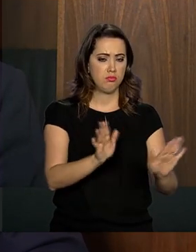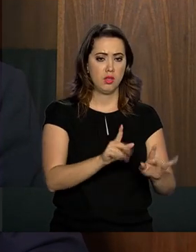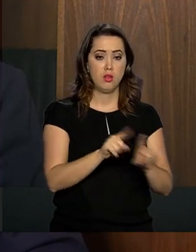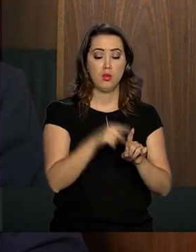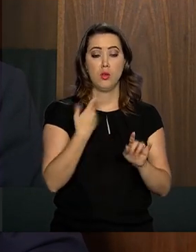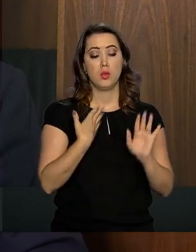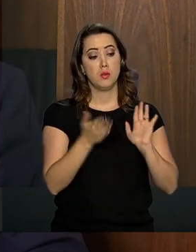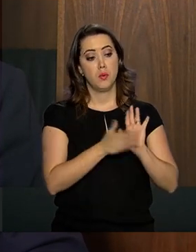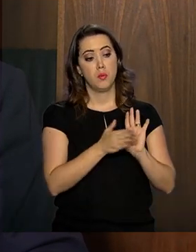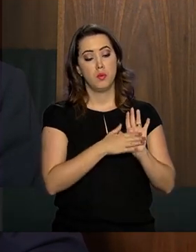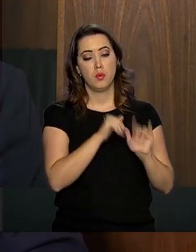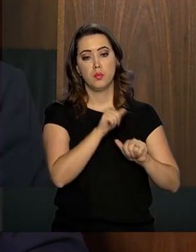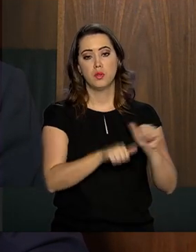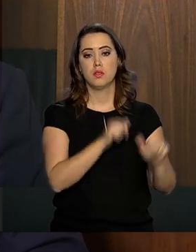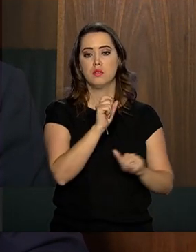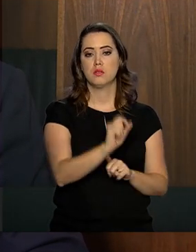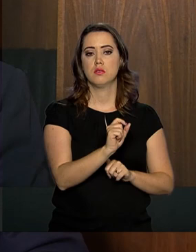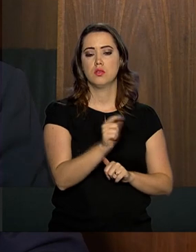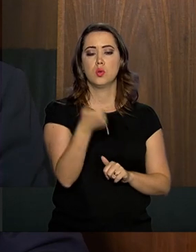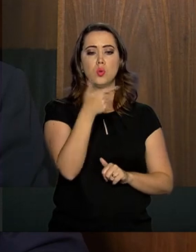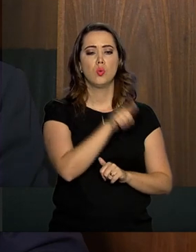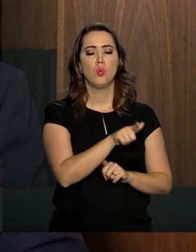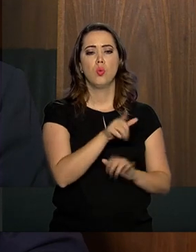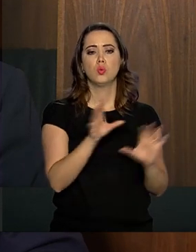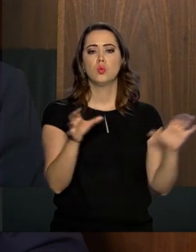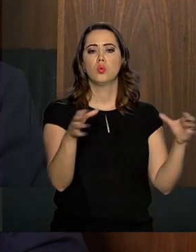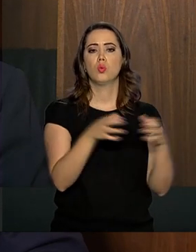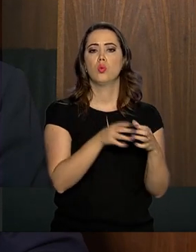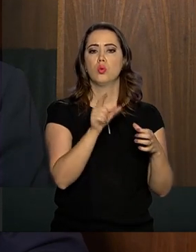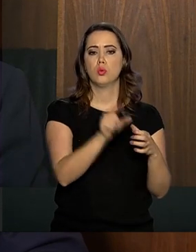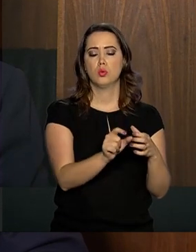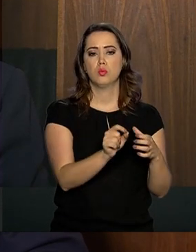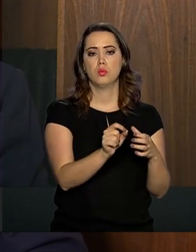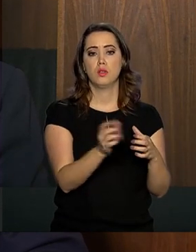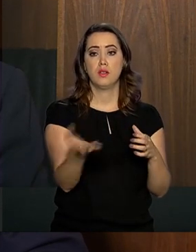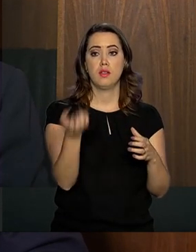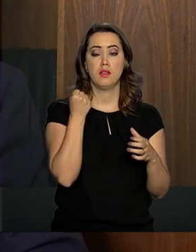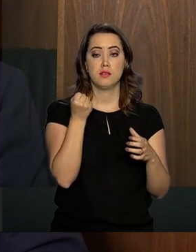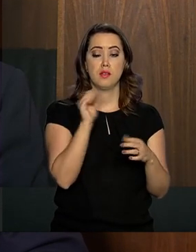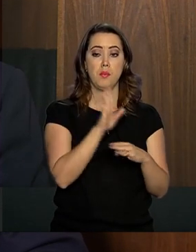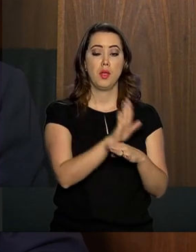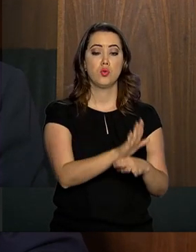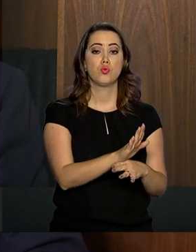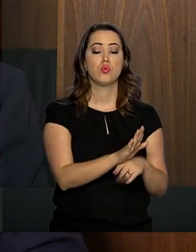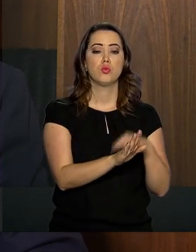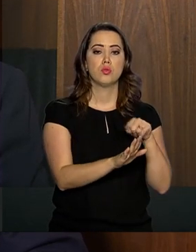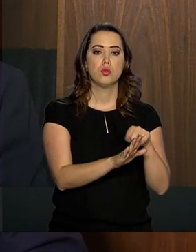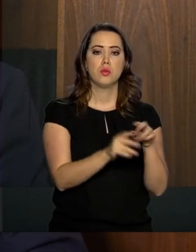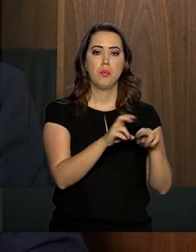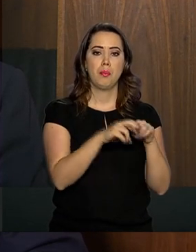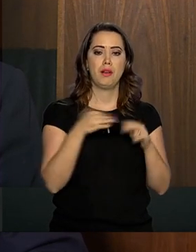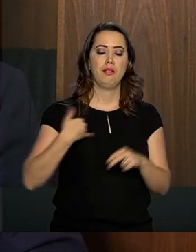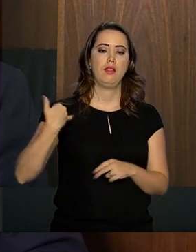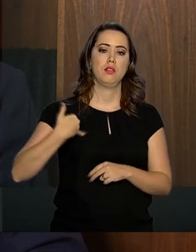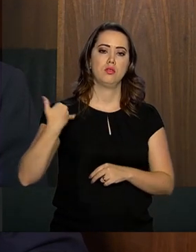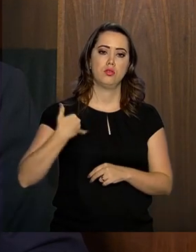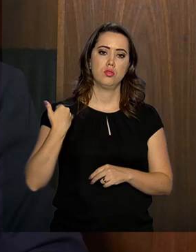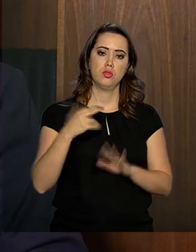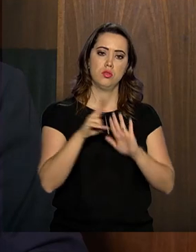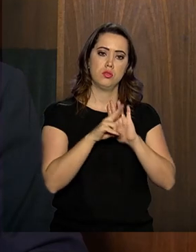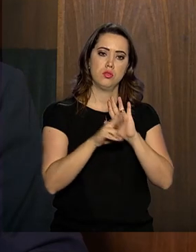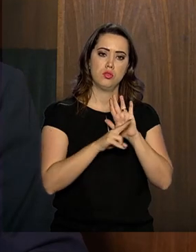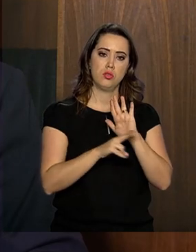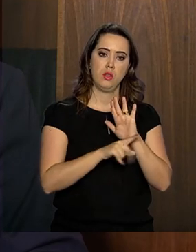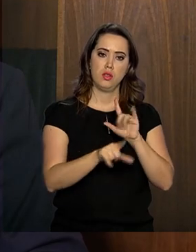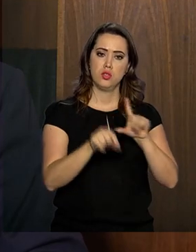propondo é no outro segmento, daqueles que recebem assistência em função da idade e de regras